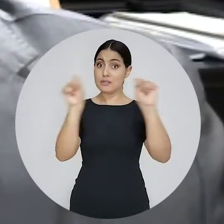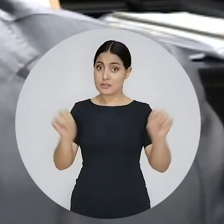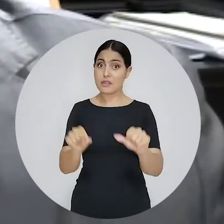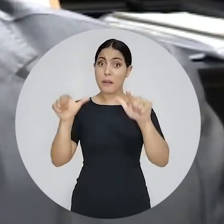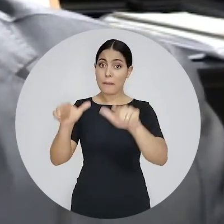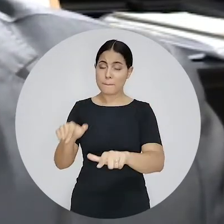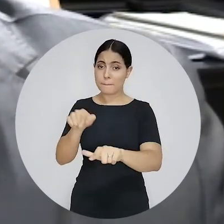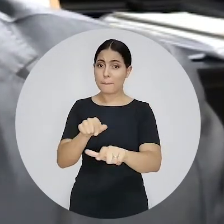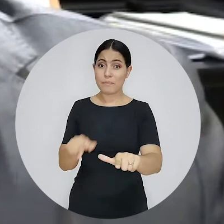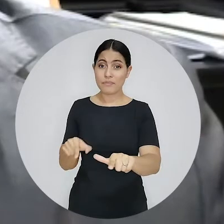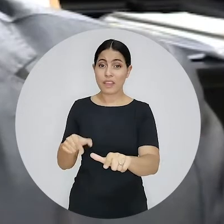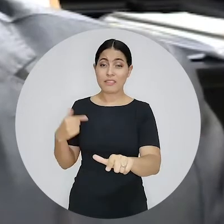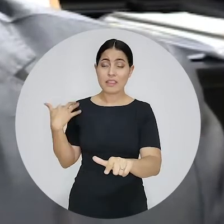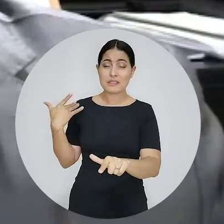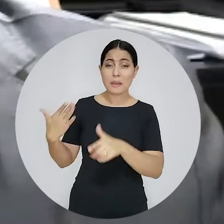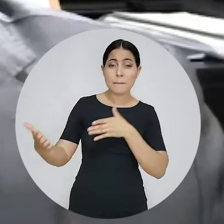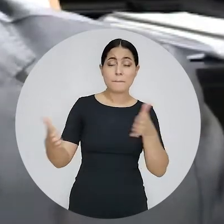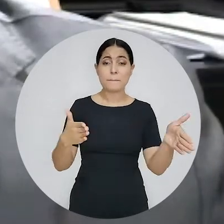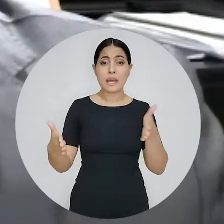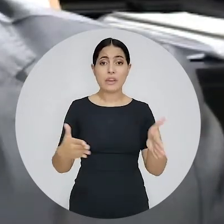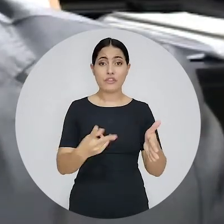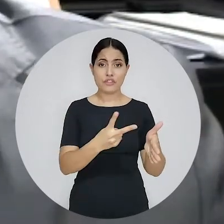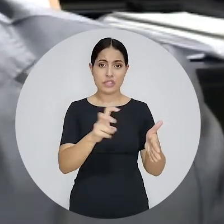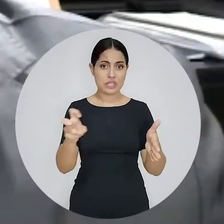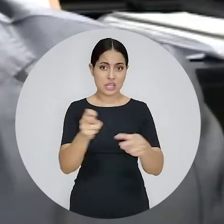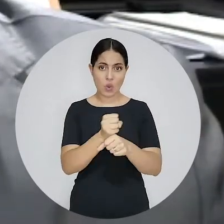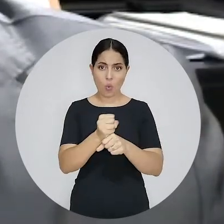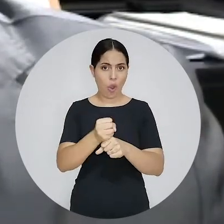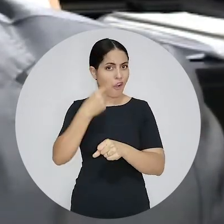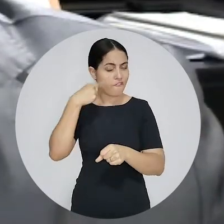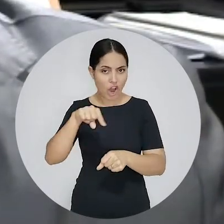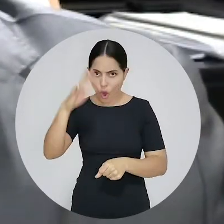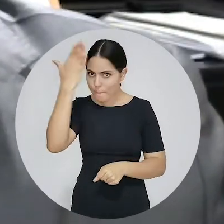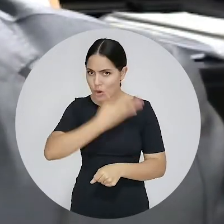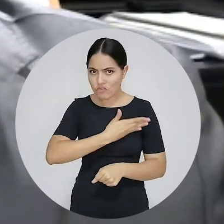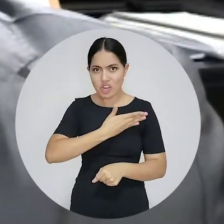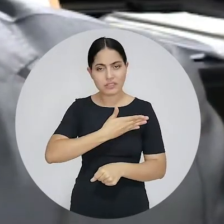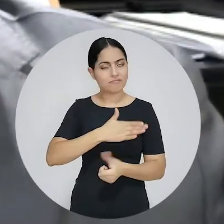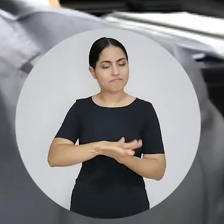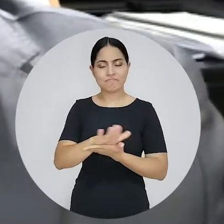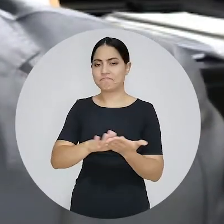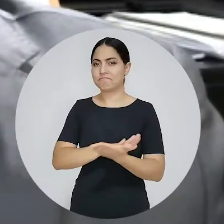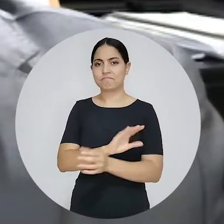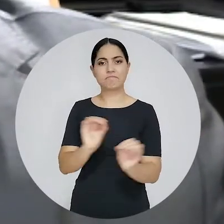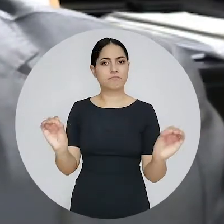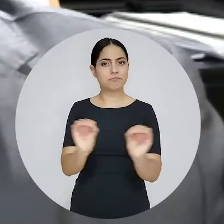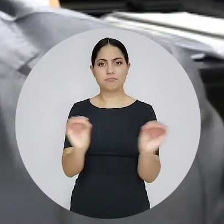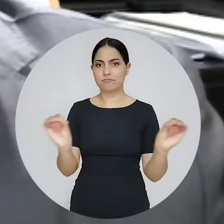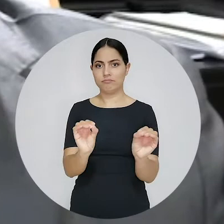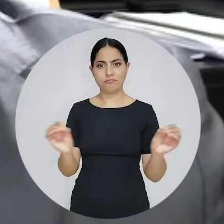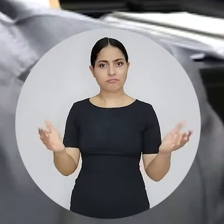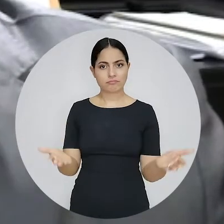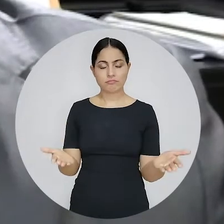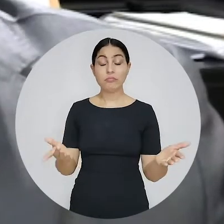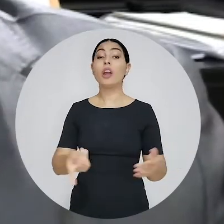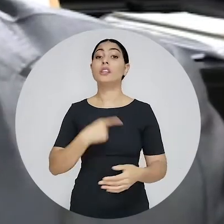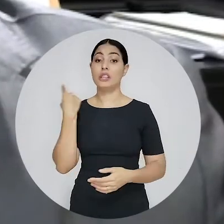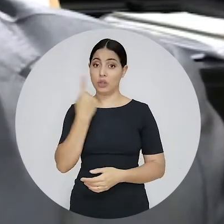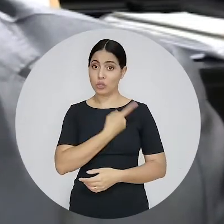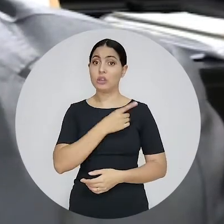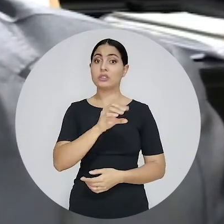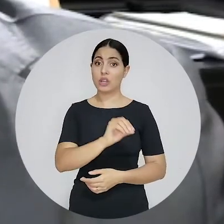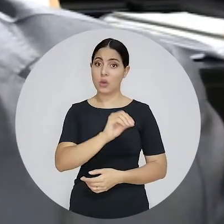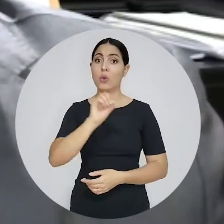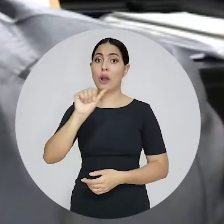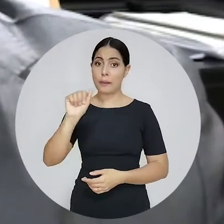Nesses 25 anos, ministro, nós não tivemos um único caso de fraude comprovado. Então, a OAB tem